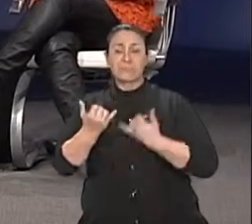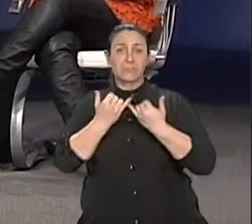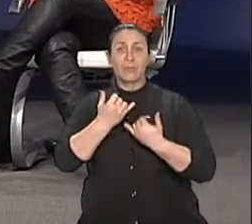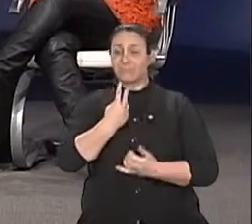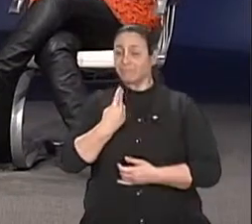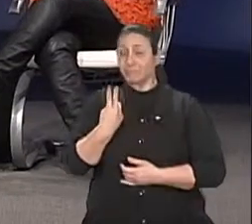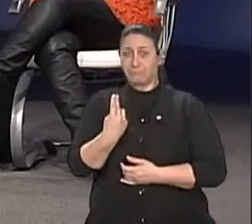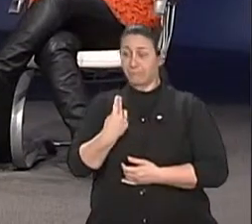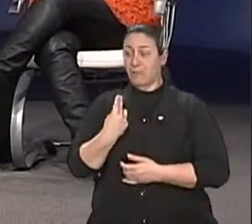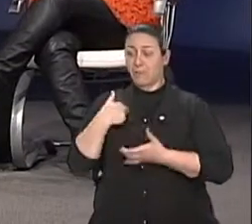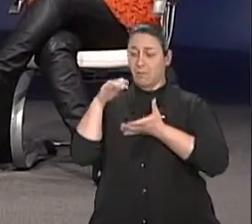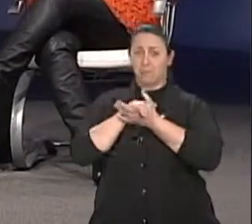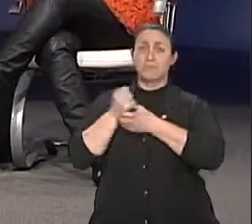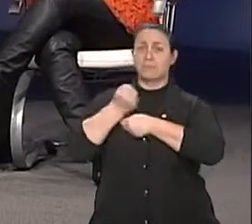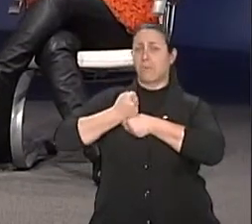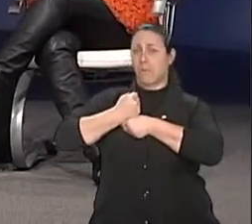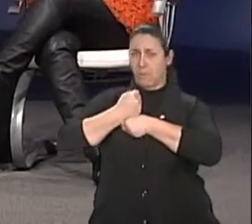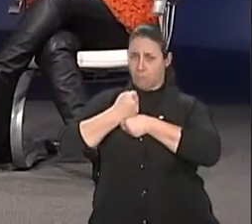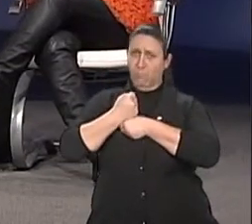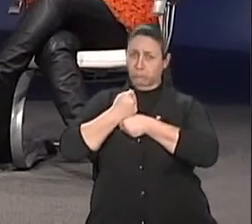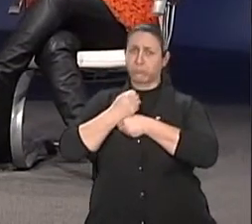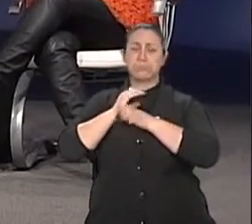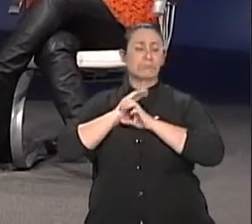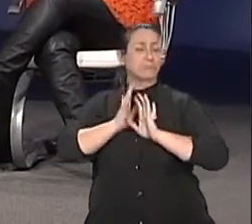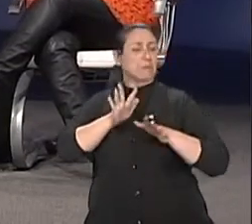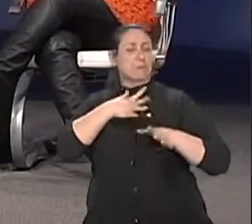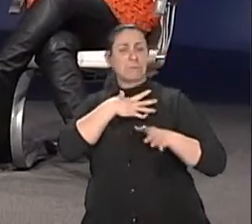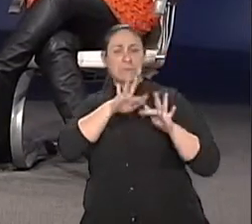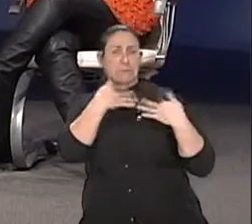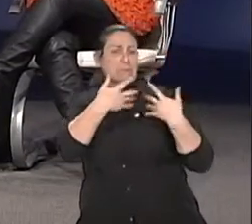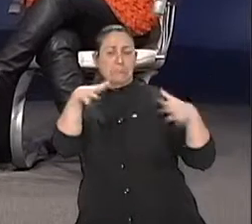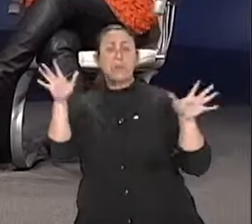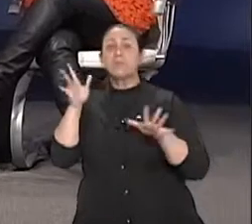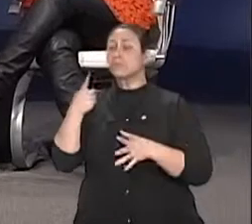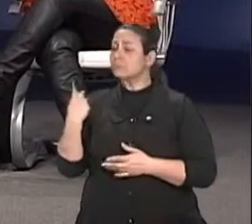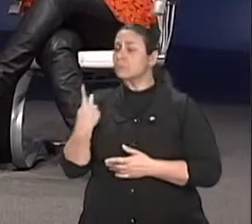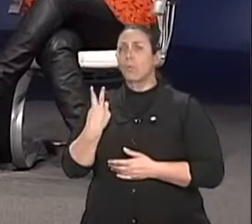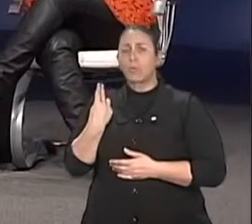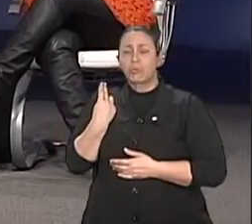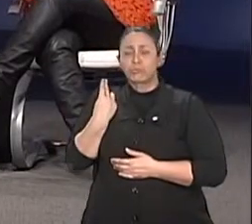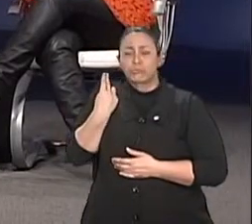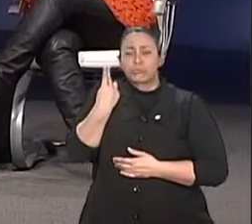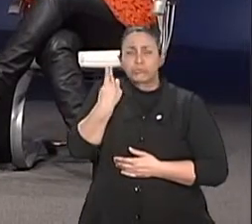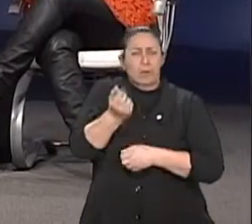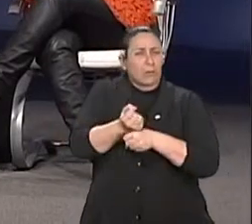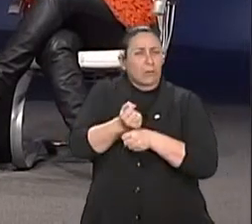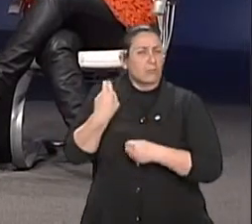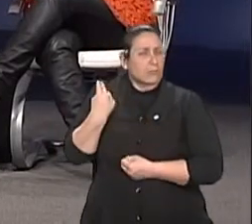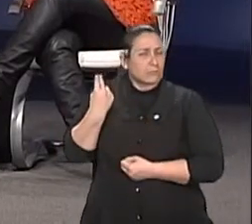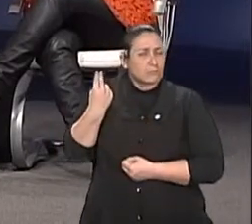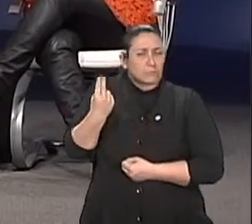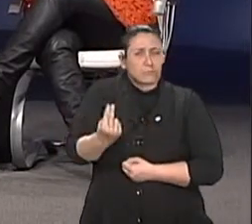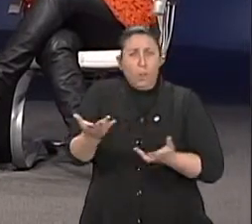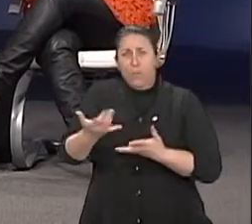que veio numa trajetória de vida, e aí vamos falar um pouquinho dessa trajetória para chegar lá, quando já está na terceira